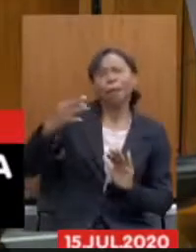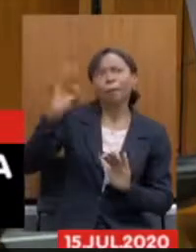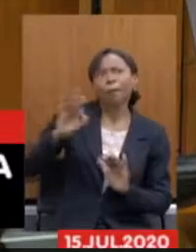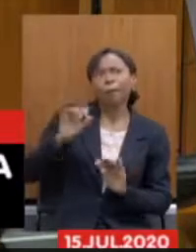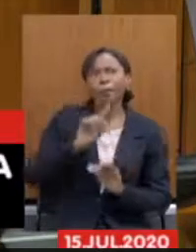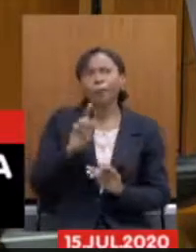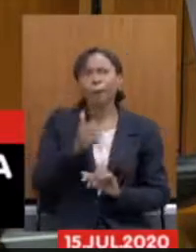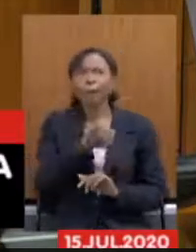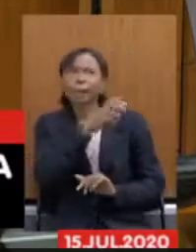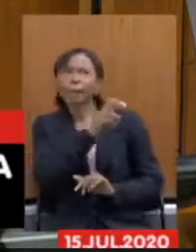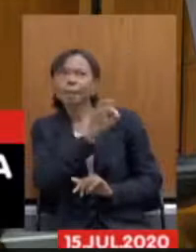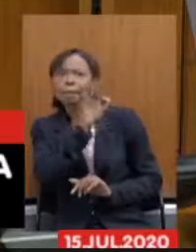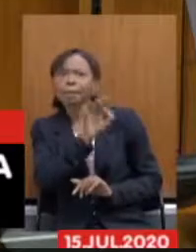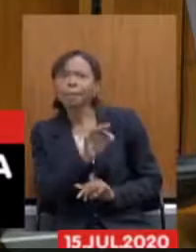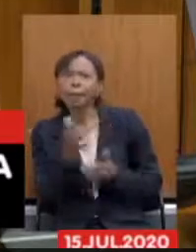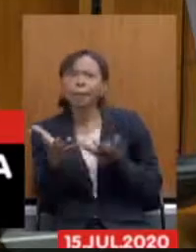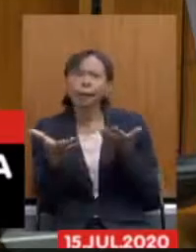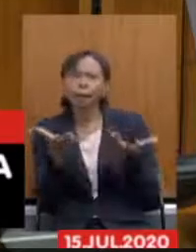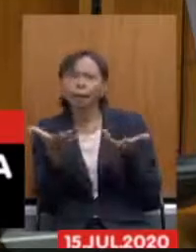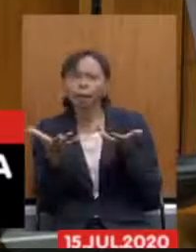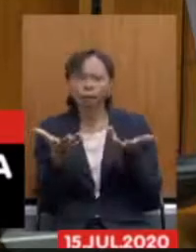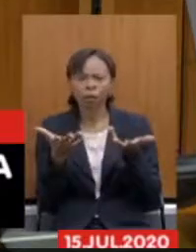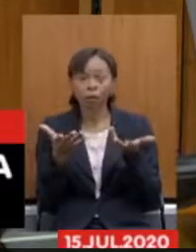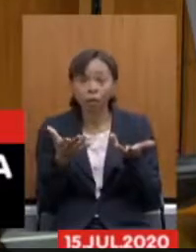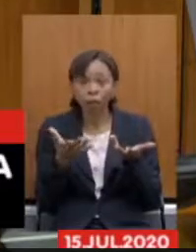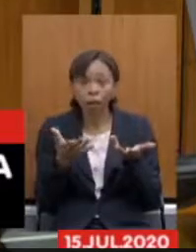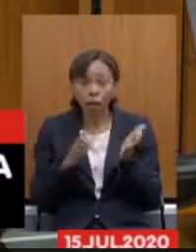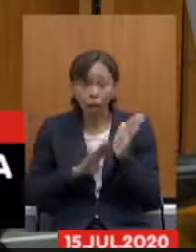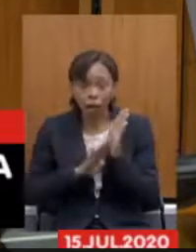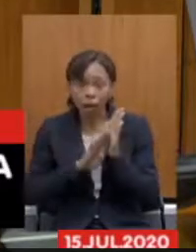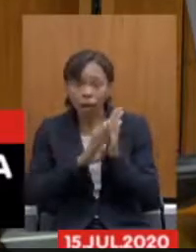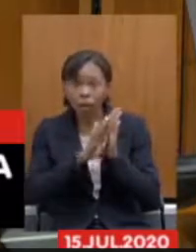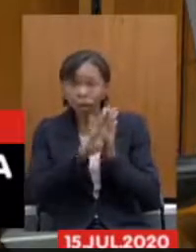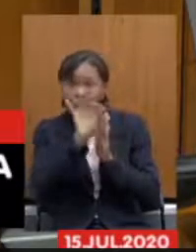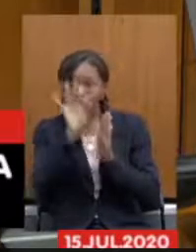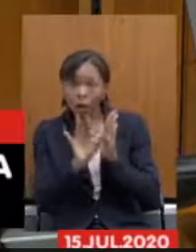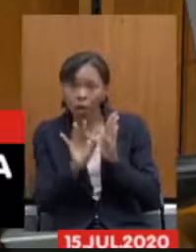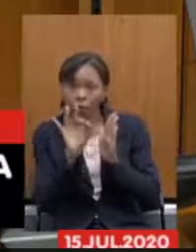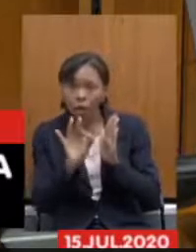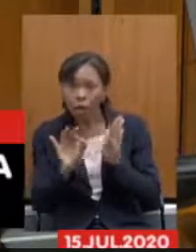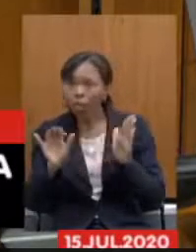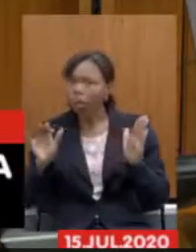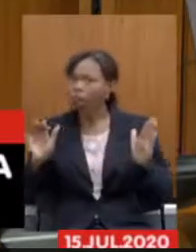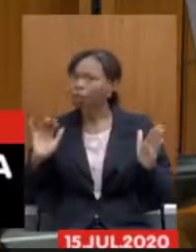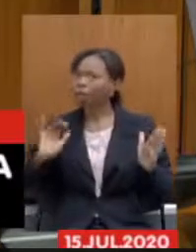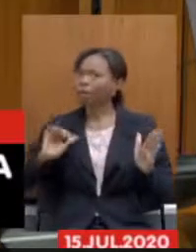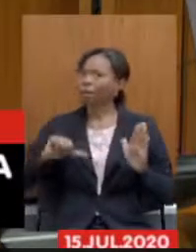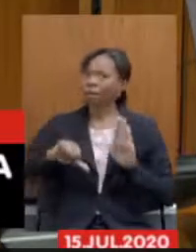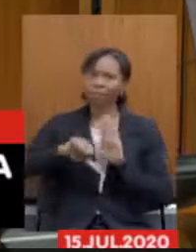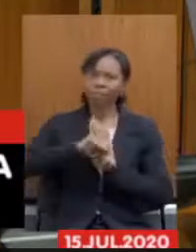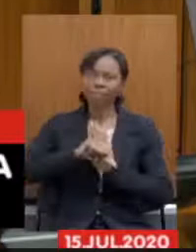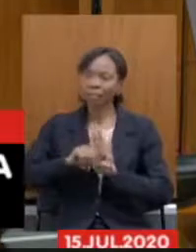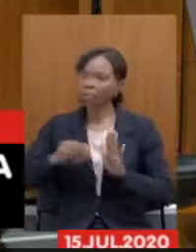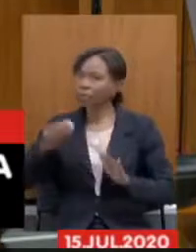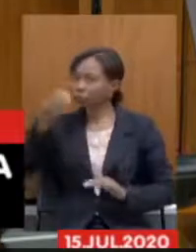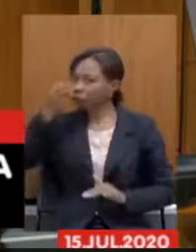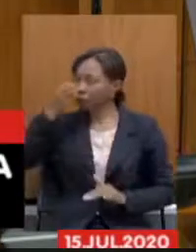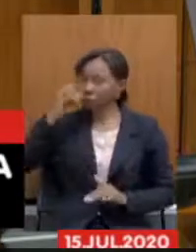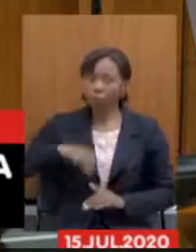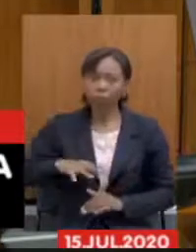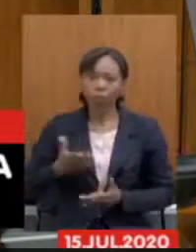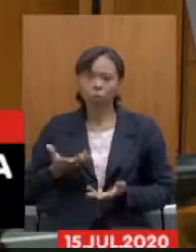e falo a alíquota progressiva é uma agressão além de inconstitucional que o STF diversas vezes já julgou